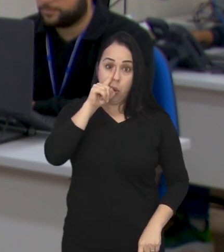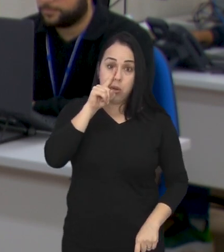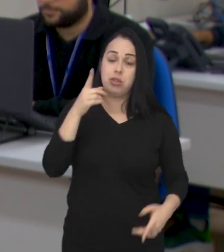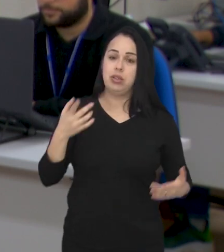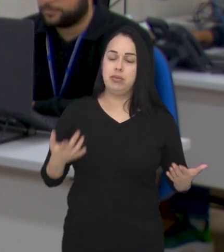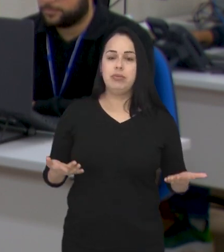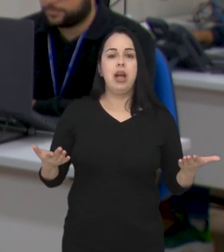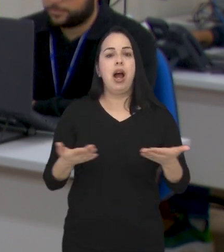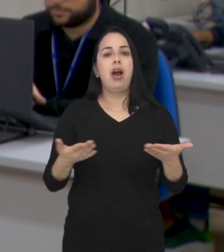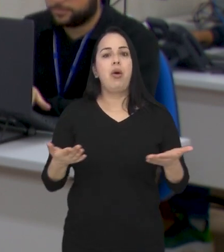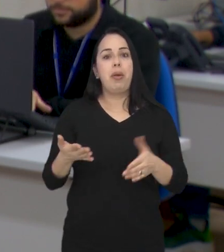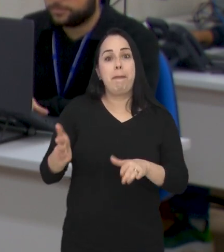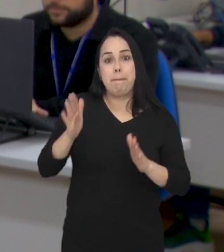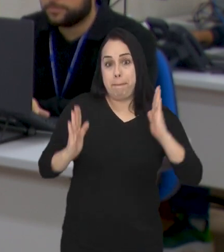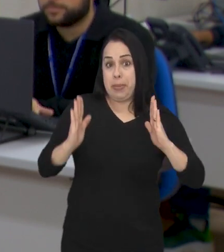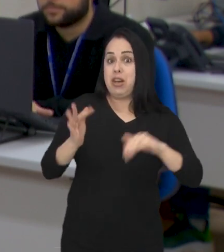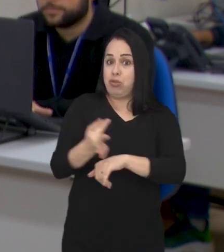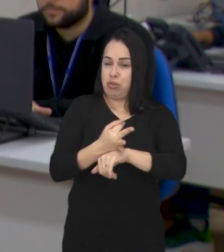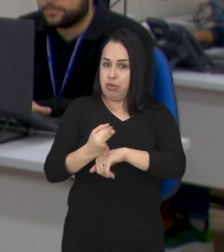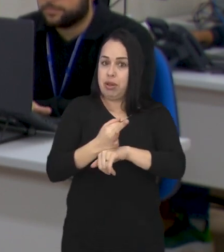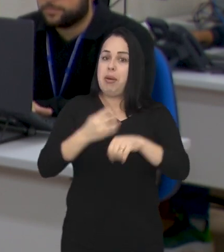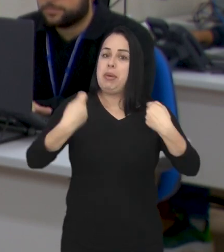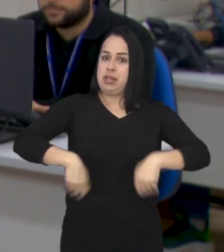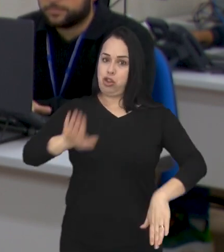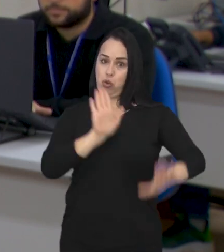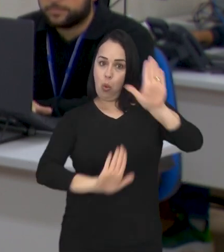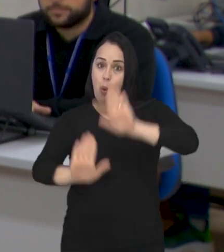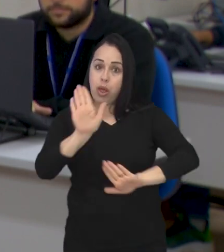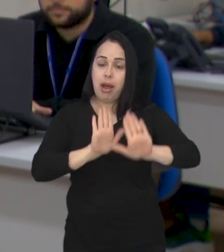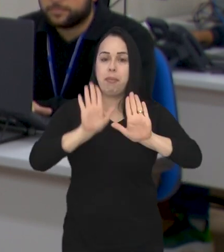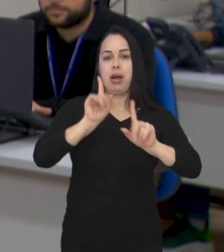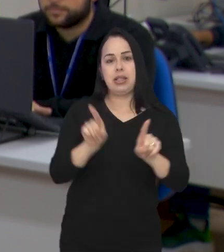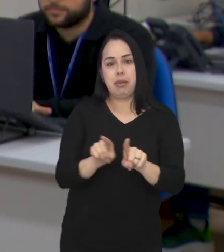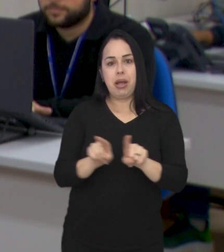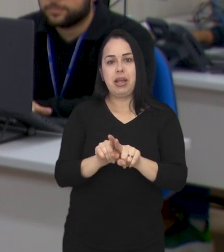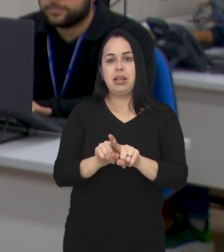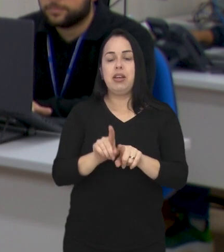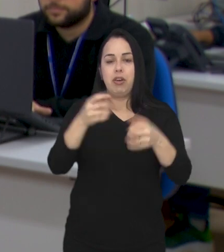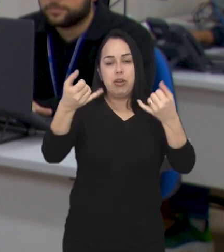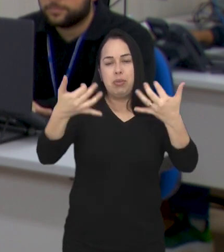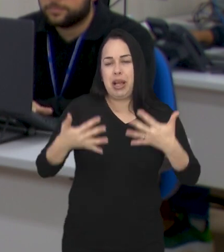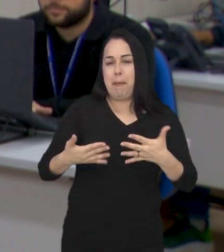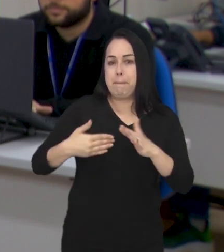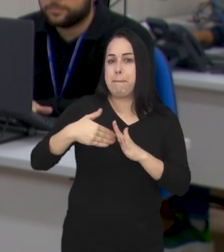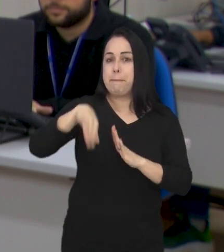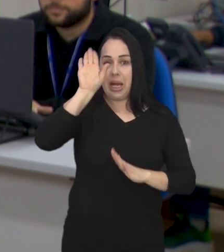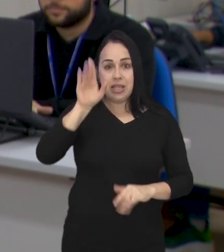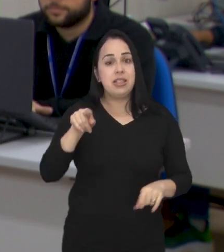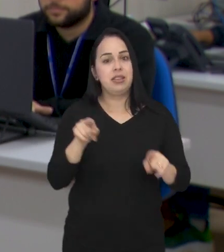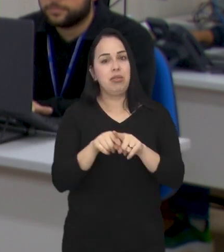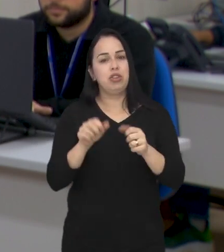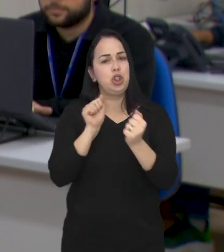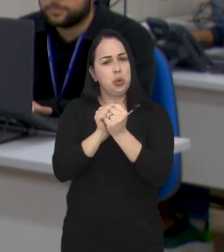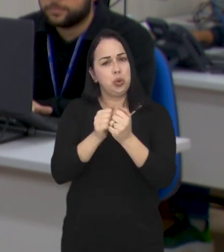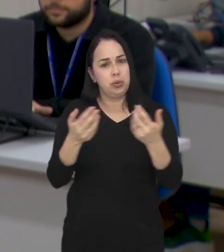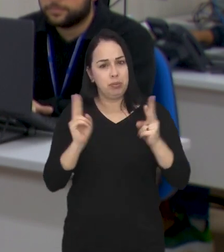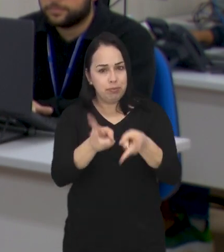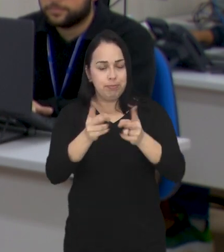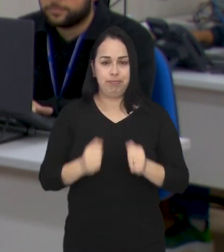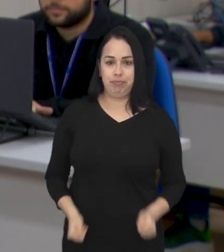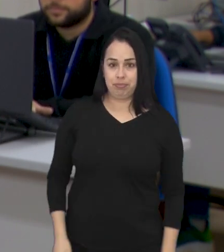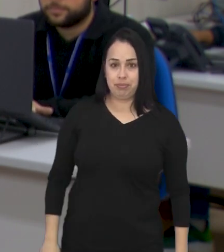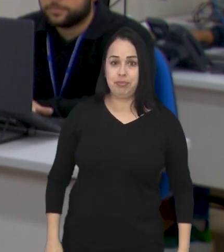apropriados. Agora é época de férias, então todo cuidado é pouco, mas tem muito mais nessa segunda, viu? Por isso, continua com a gente?